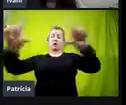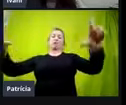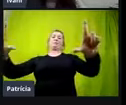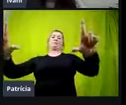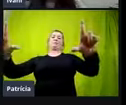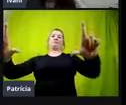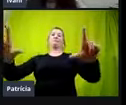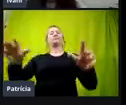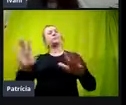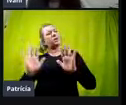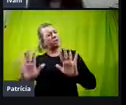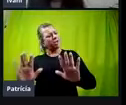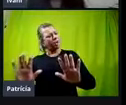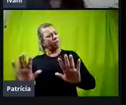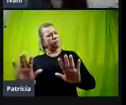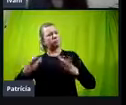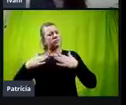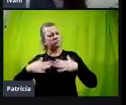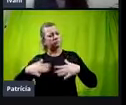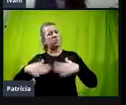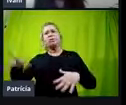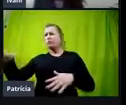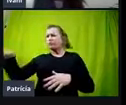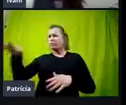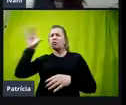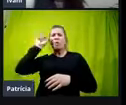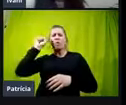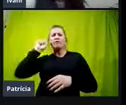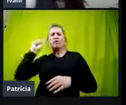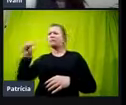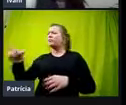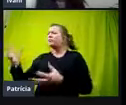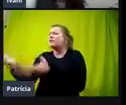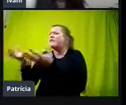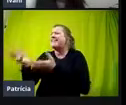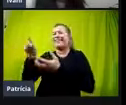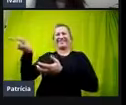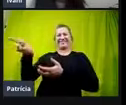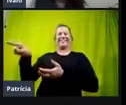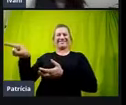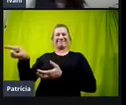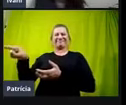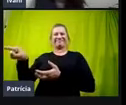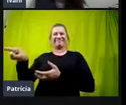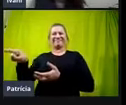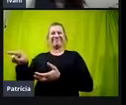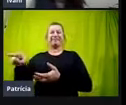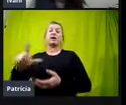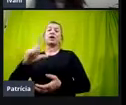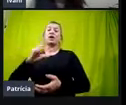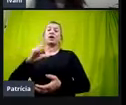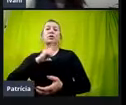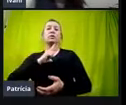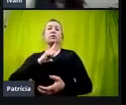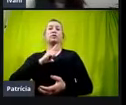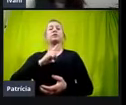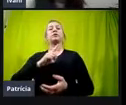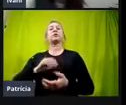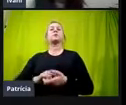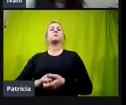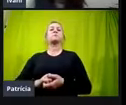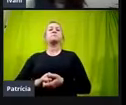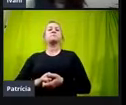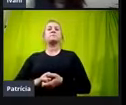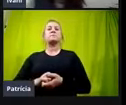Peraí, vamos ouvi-la? Vamos saber o que ela quer. Eu tenho um